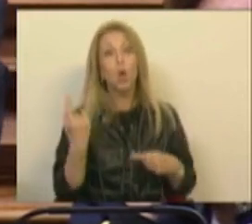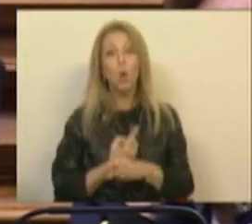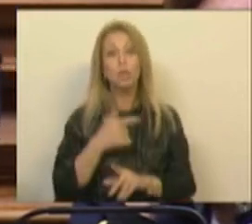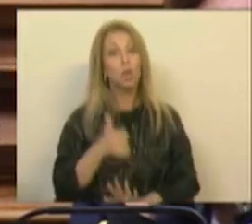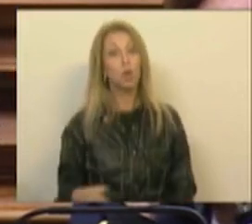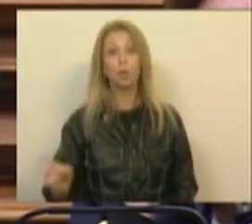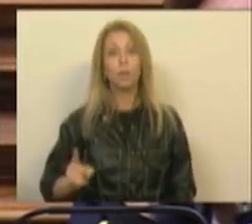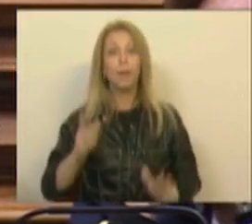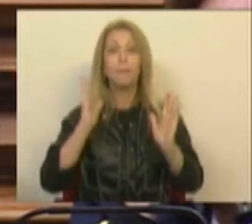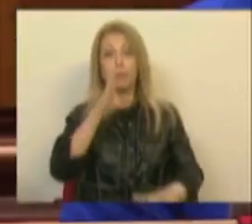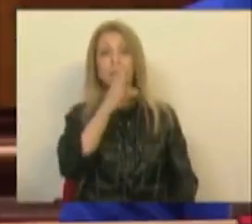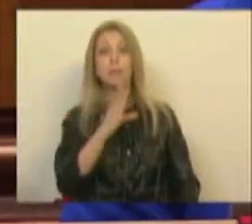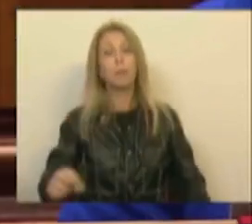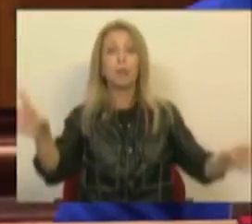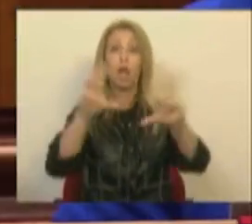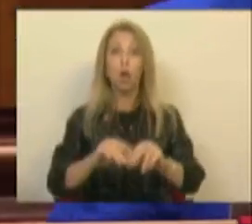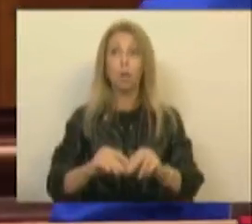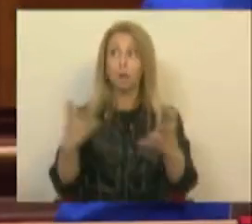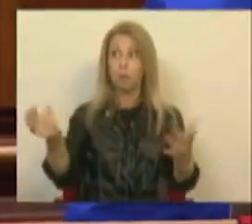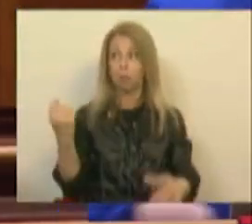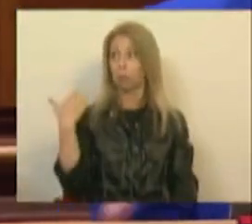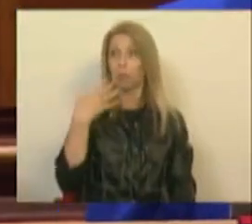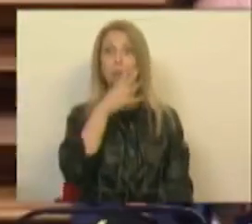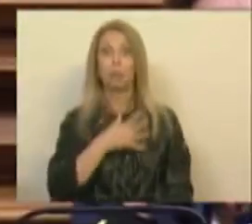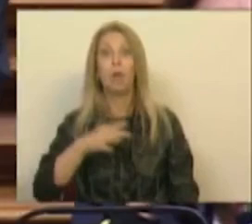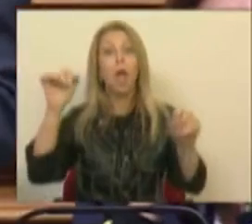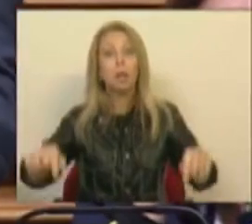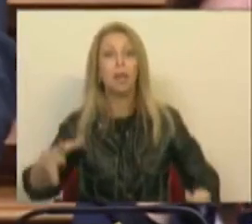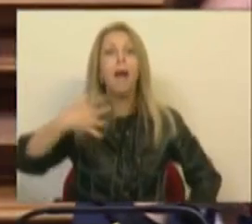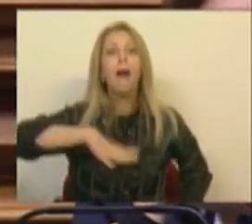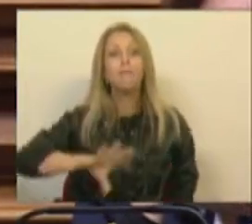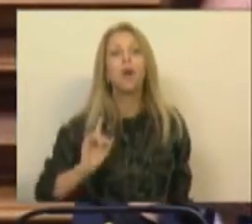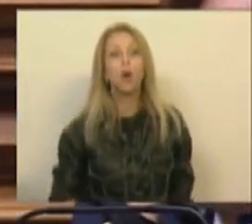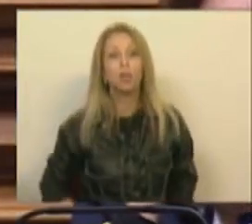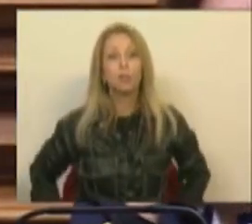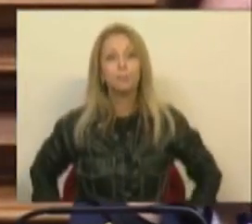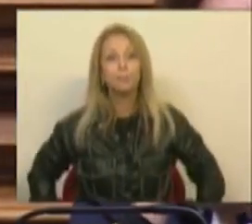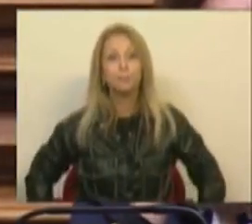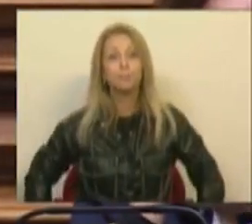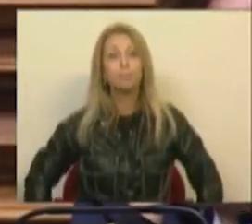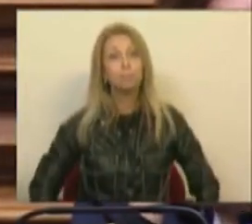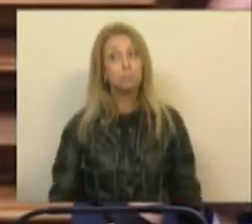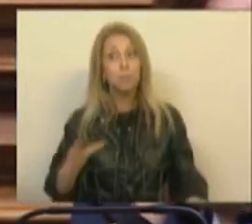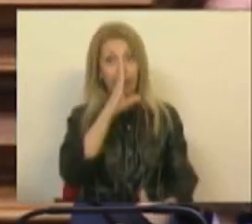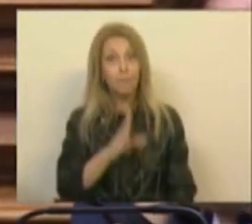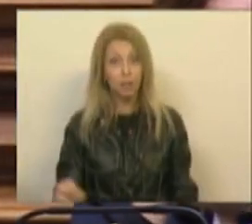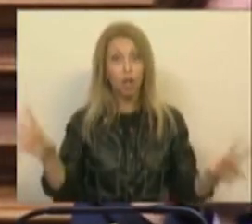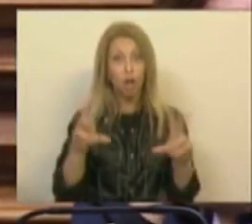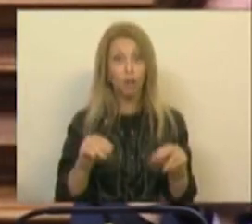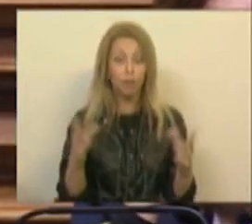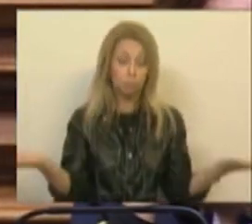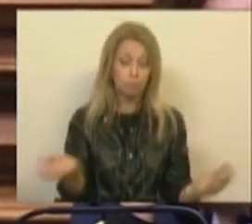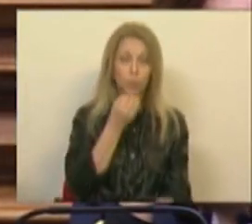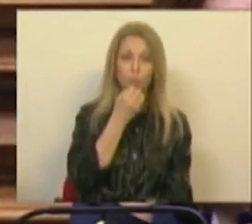ter procedimentos novos. E acabou de nos dizer aqui que quer ter procedimentos novos. Pois bem,